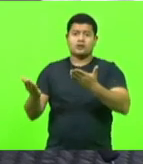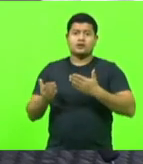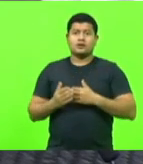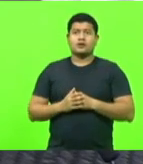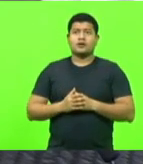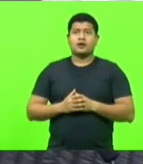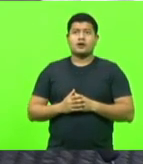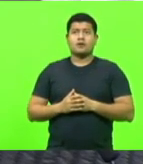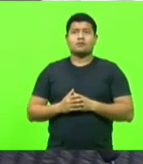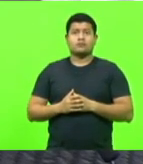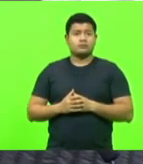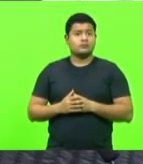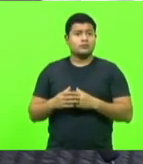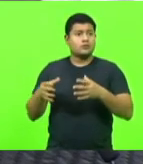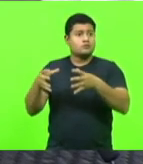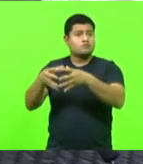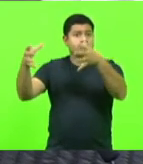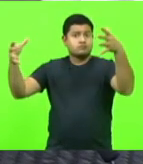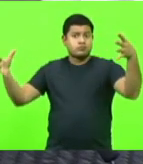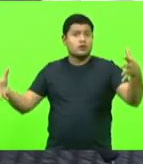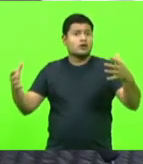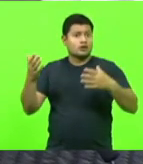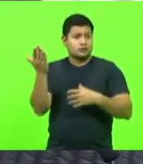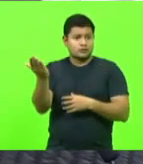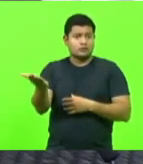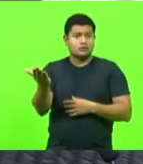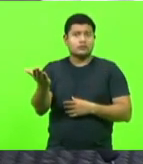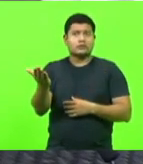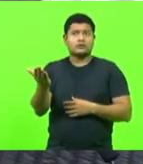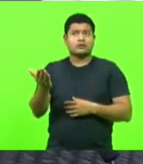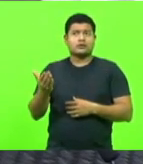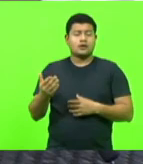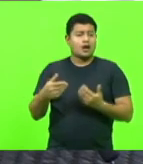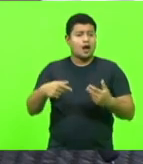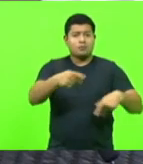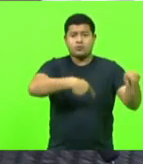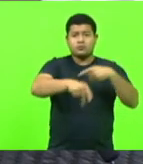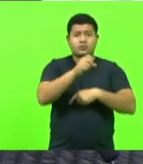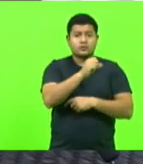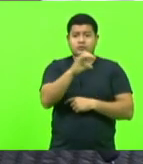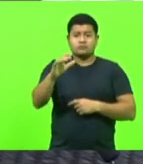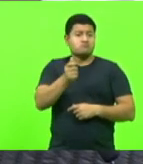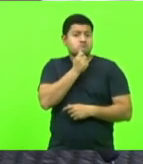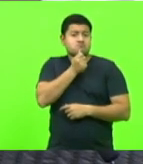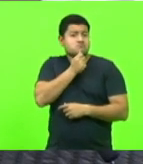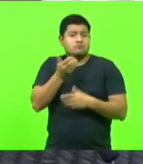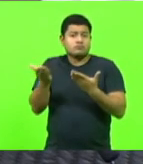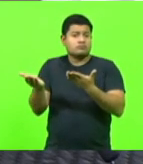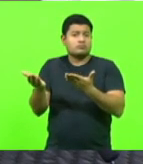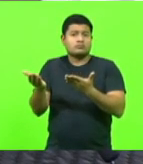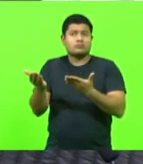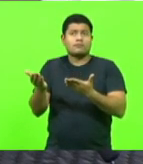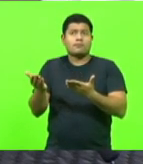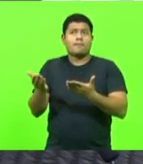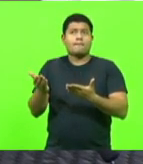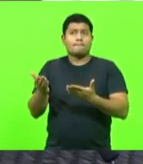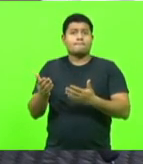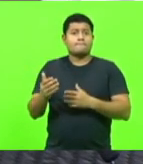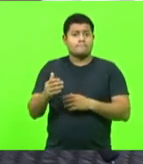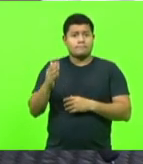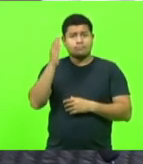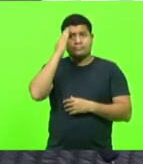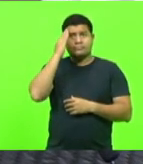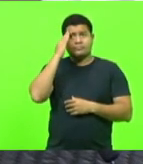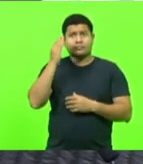Tamanha sua relevância, o catarinense não sabe que existe. Também se dá essa impressão,